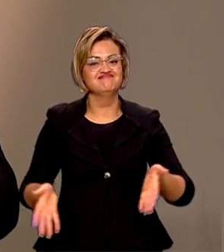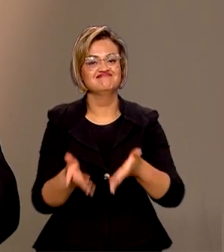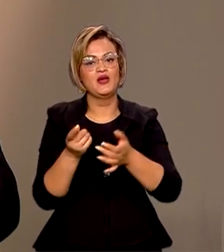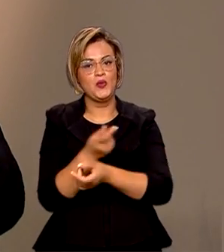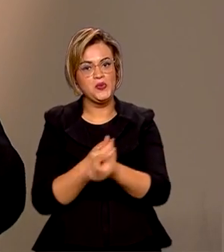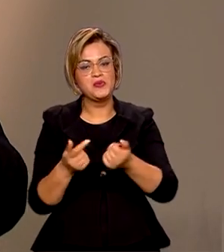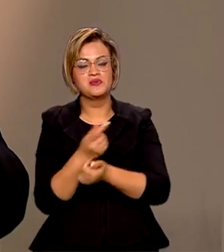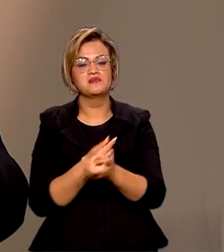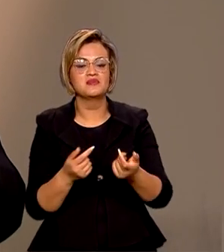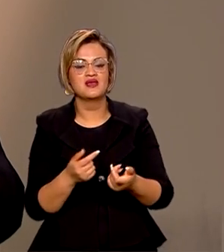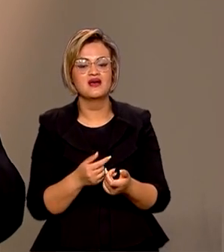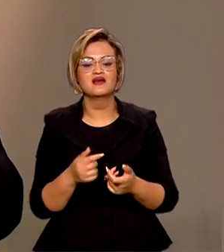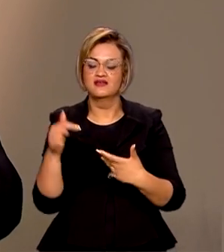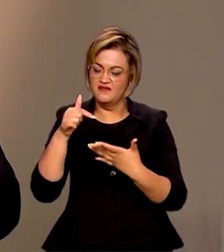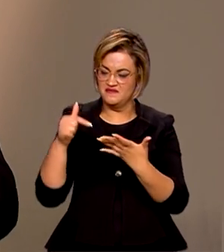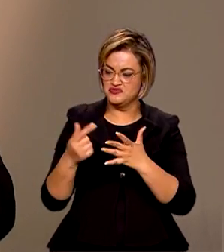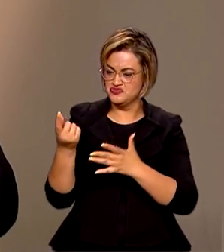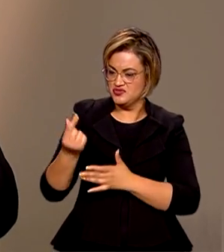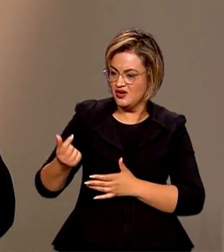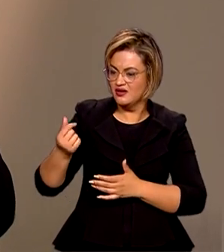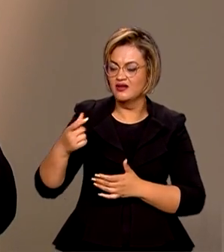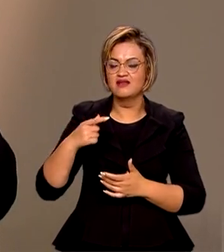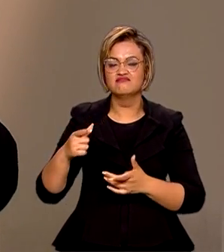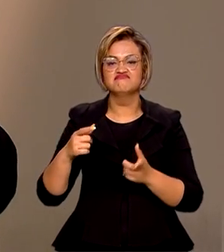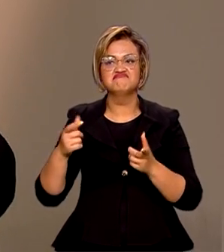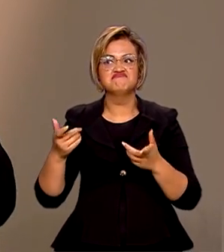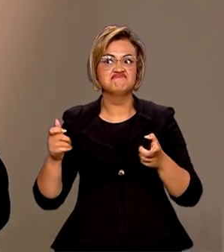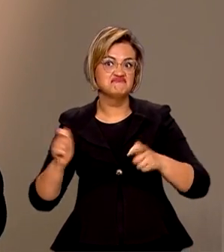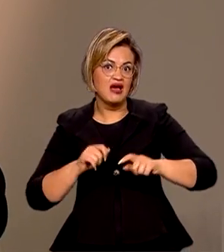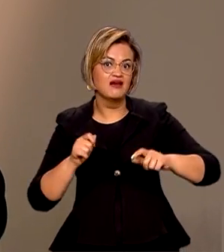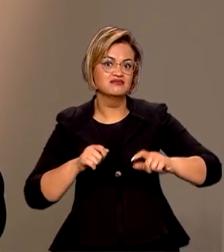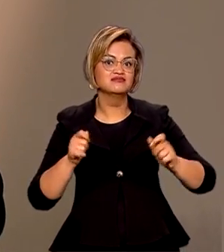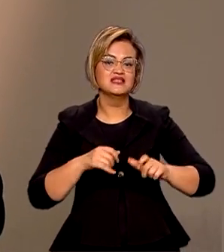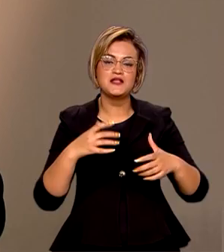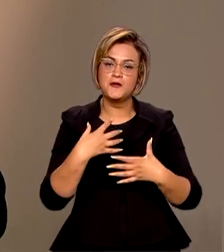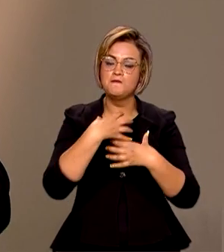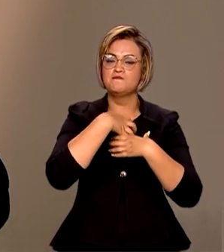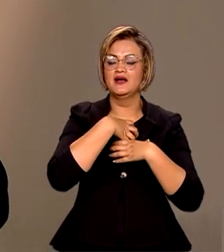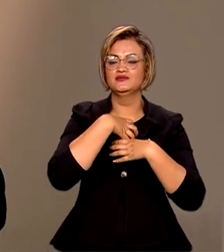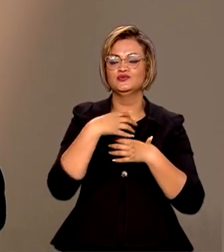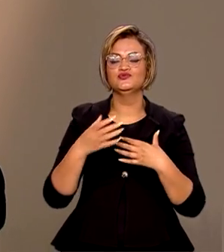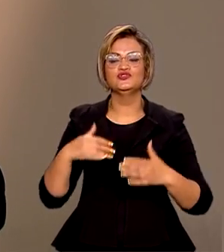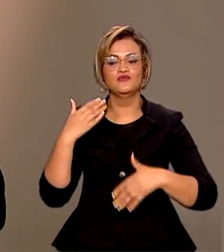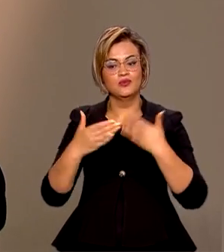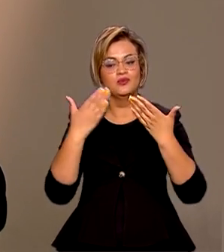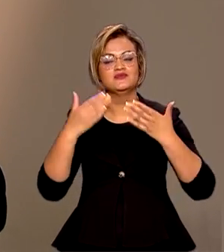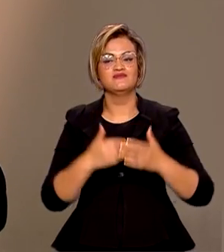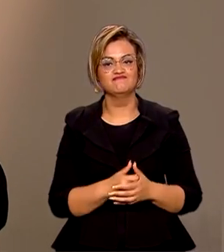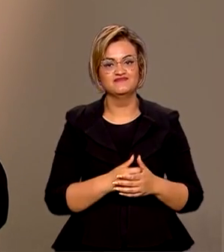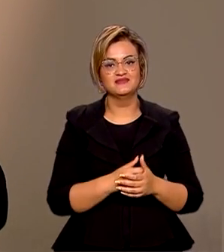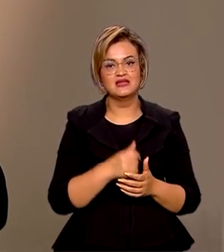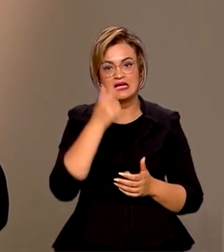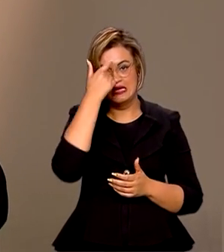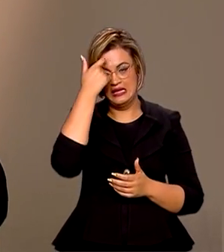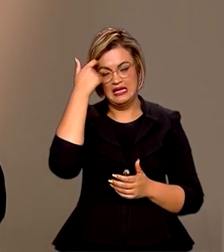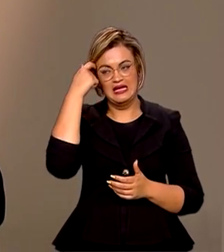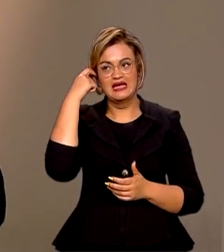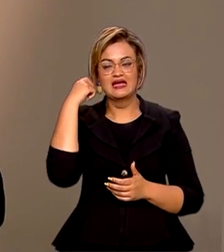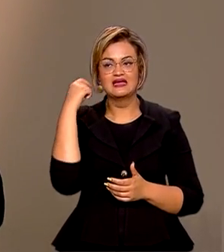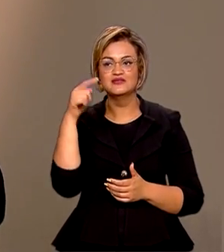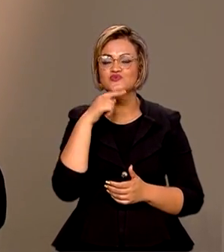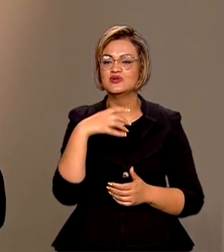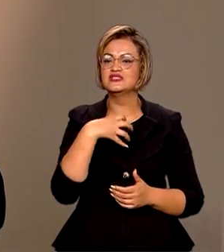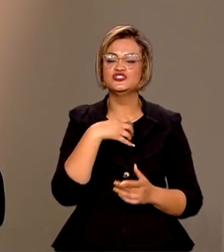renda os recursos e que possam, de alguma forma, ter esse impacto de crescimento. Não tenho a dúvida de que não é nada de